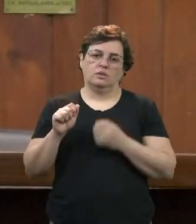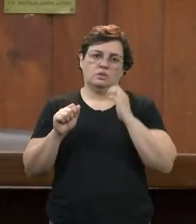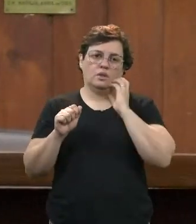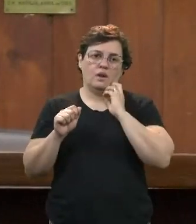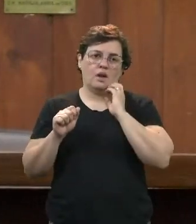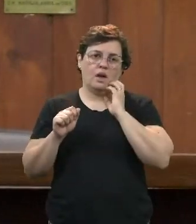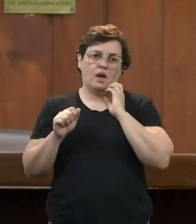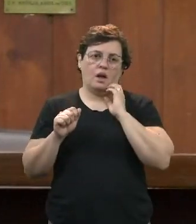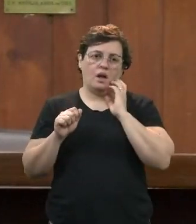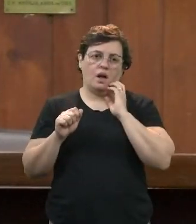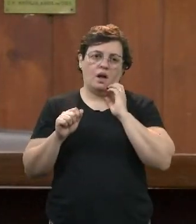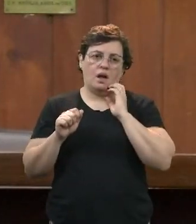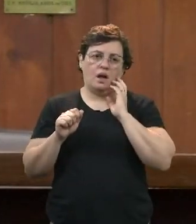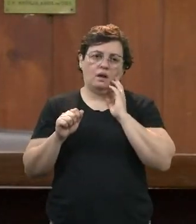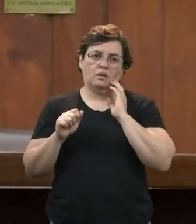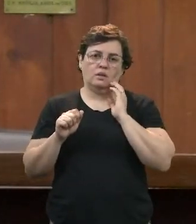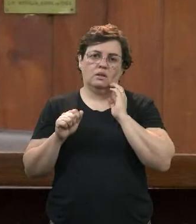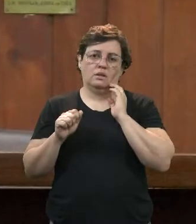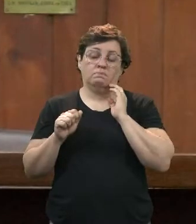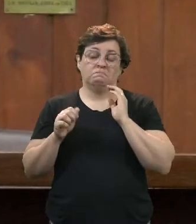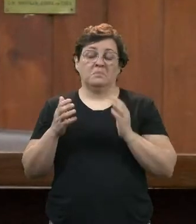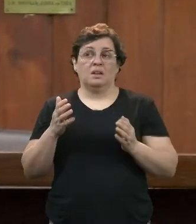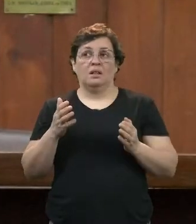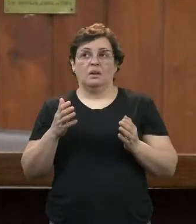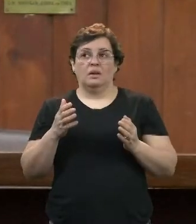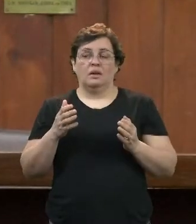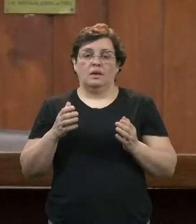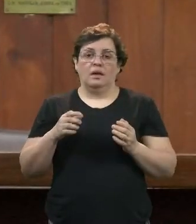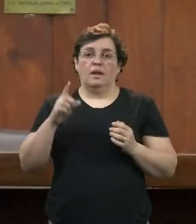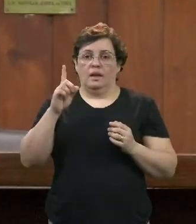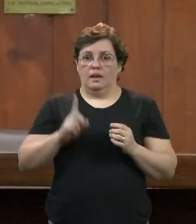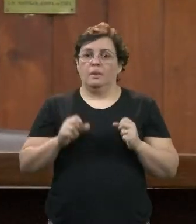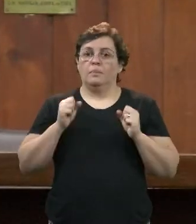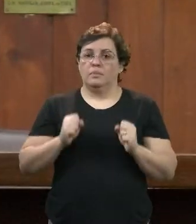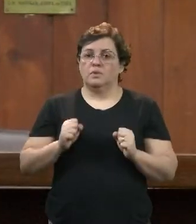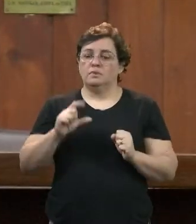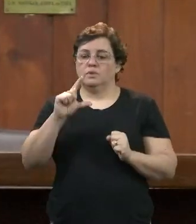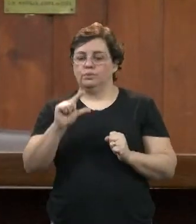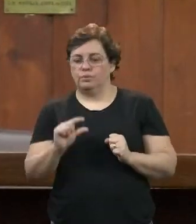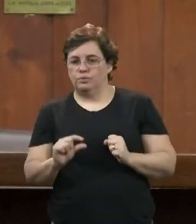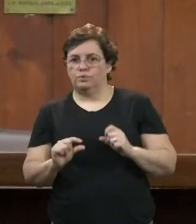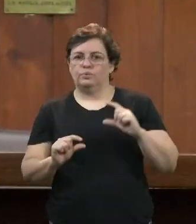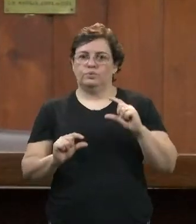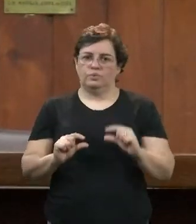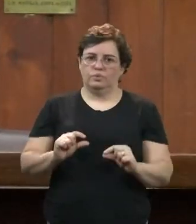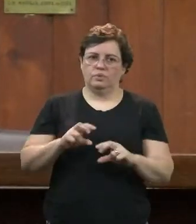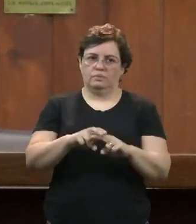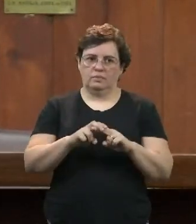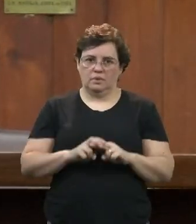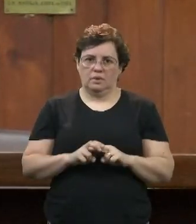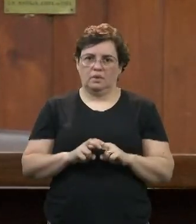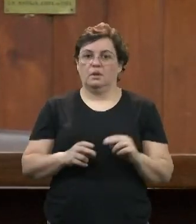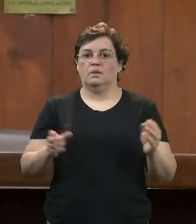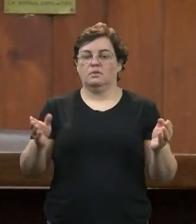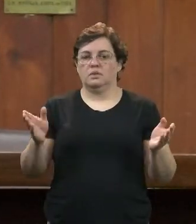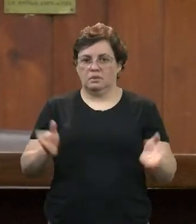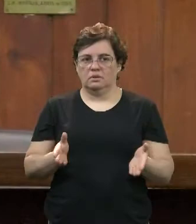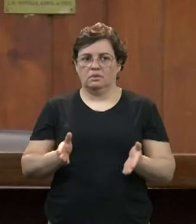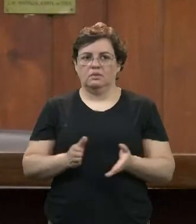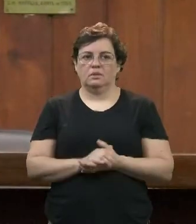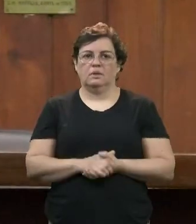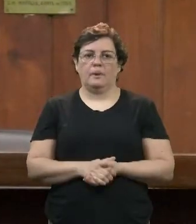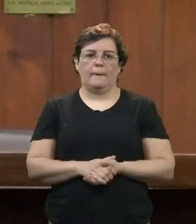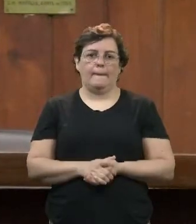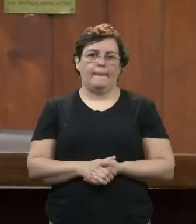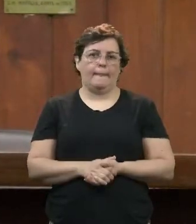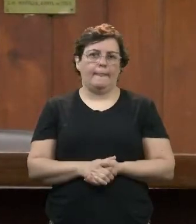a tendência é de queda, né? A tendência é a gente diminuir cada vez mais por conta da situação do mercado mesmo hoje. Tá? O